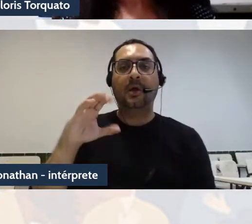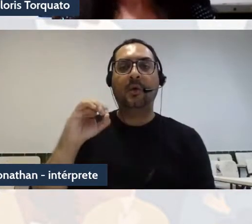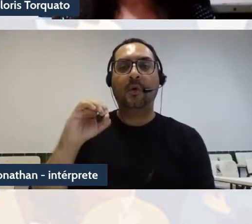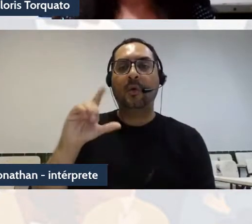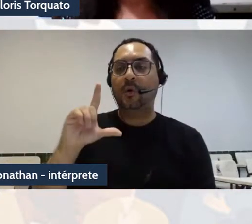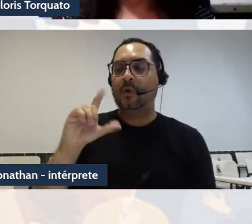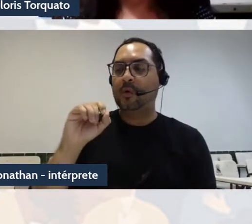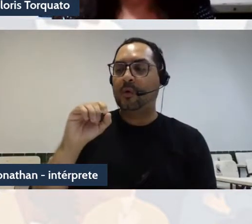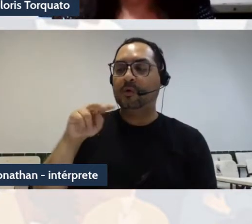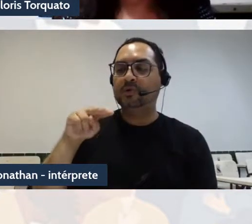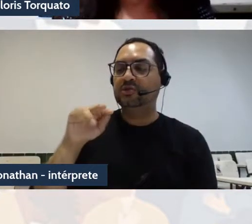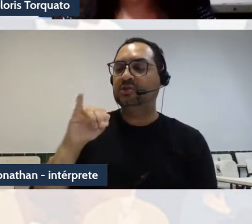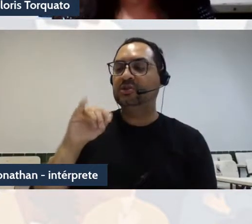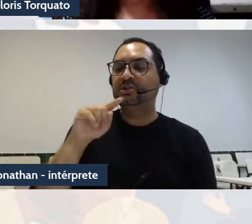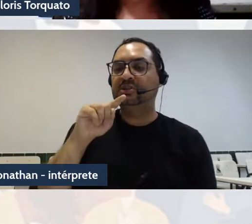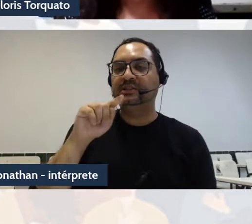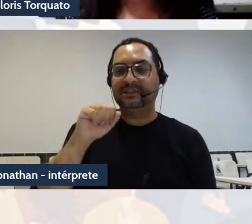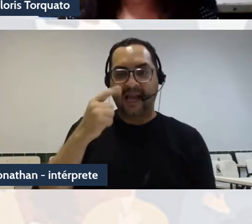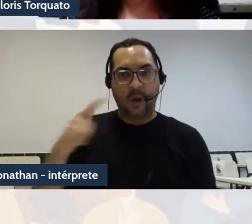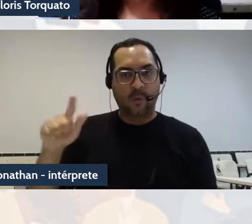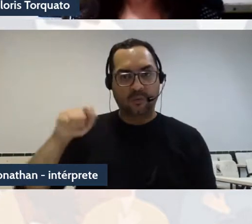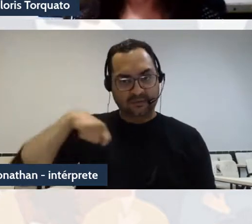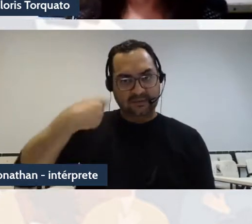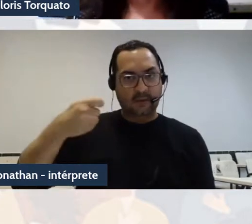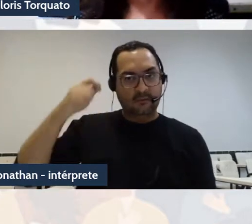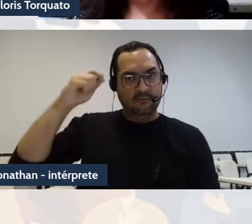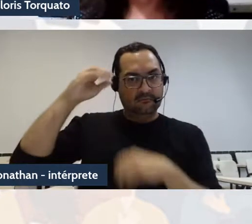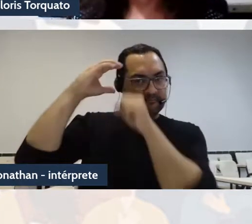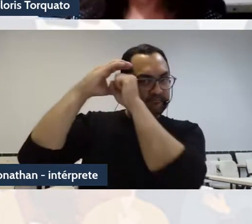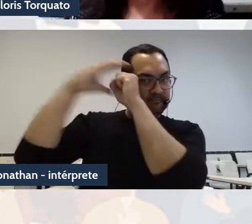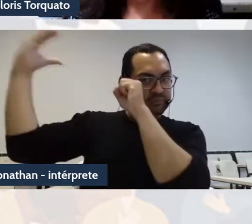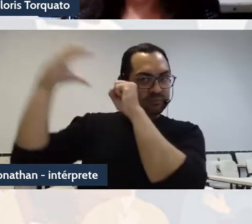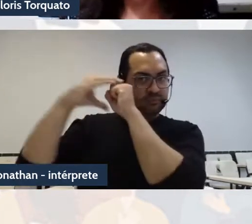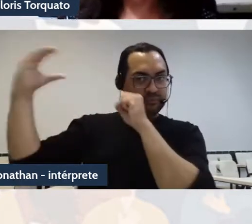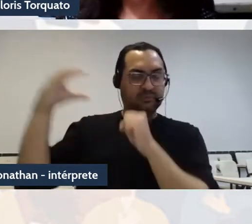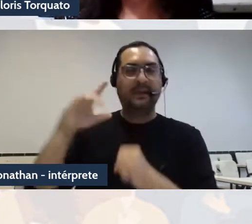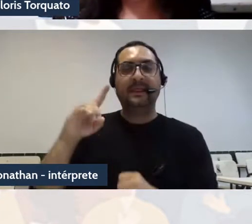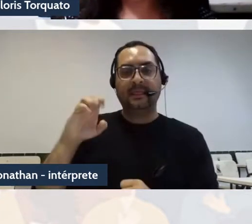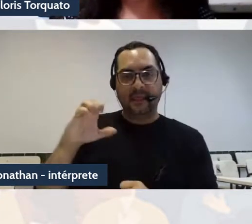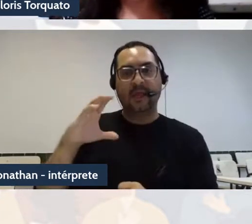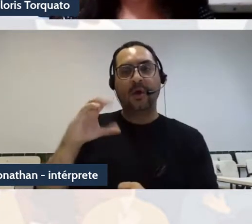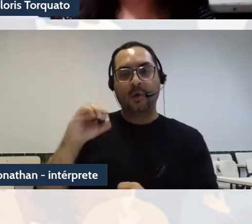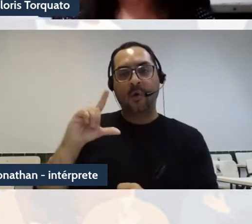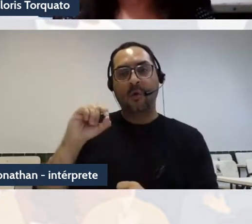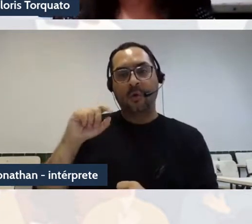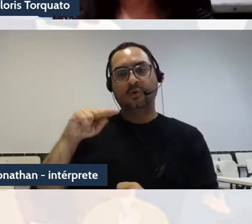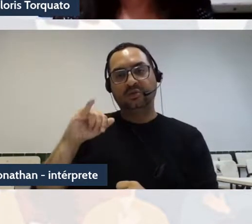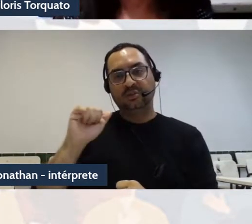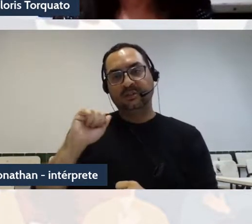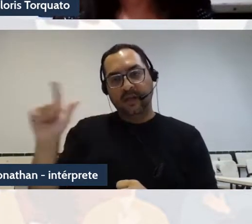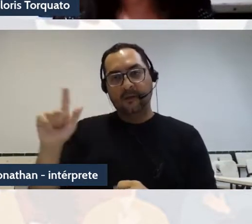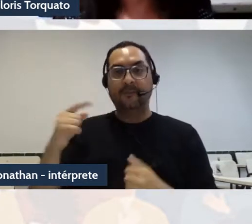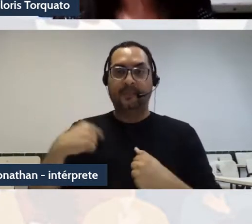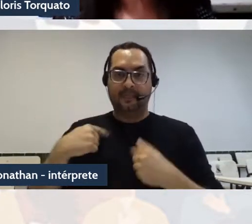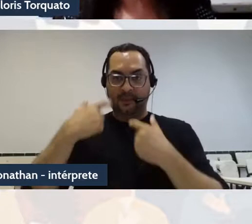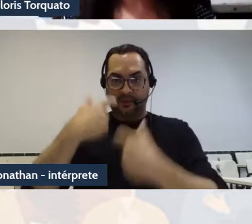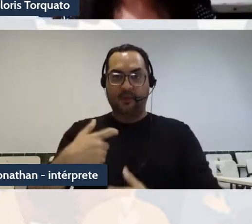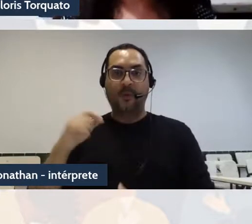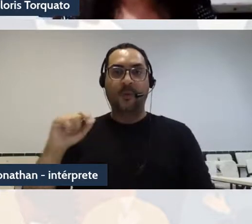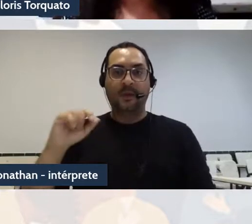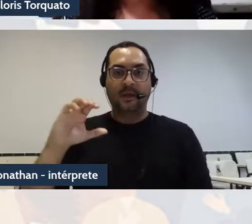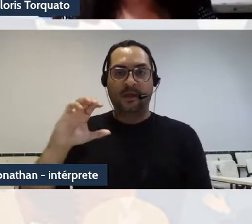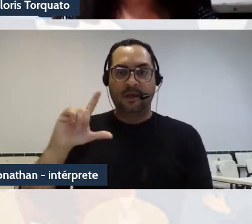é uma honra estar aqui mediando essa mesa. Eu sou Clóris, sou da Universidade Estadual de Ponta Grossa,